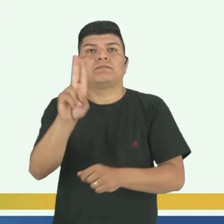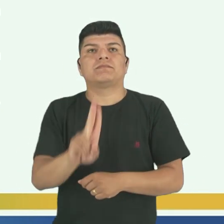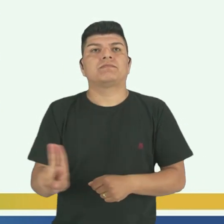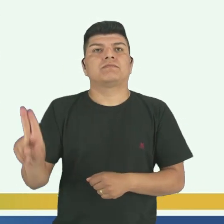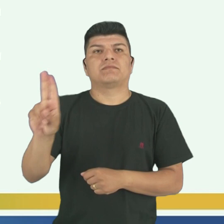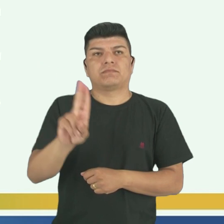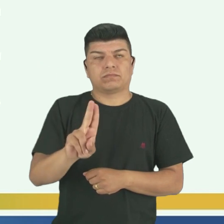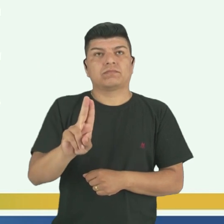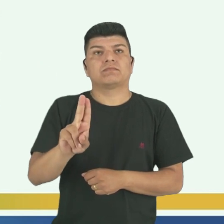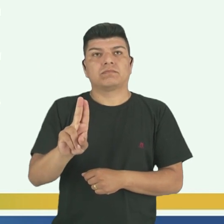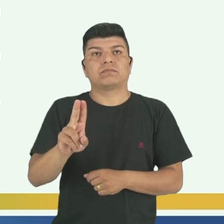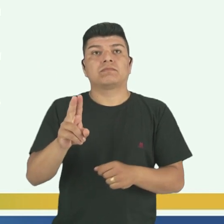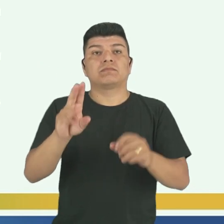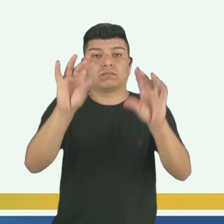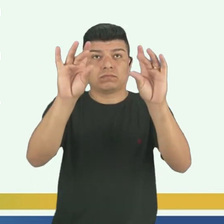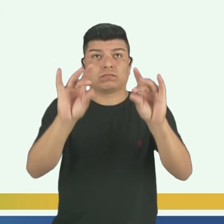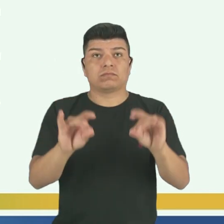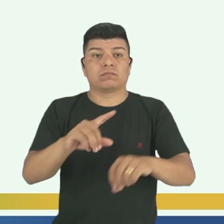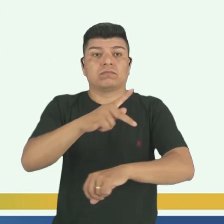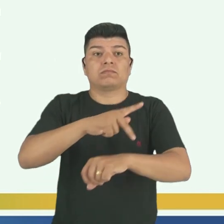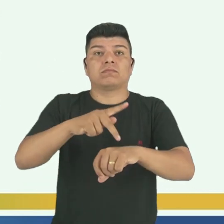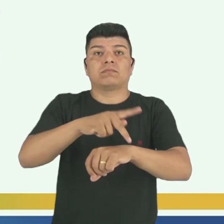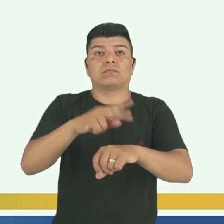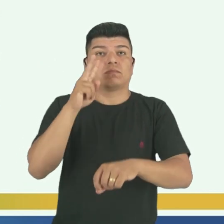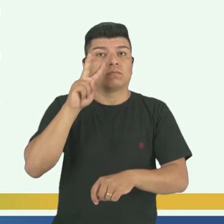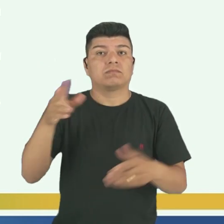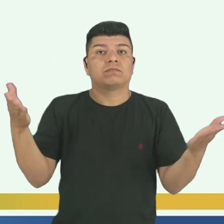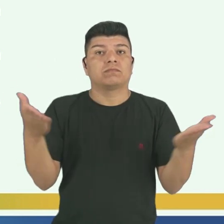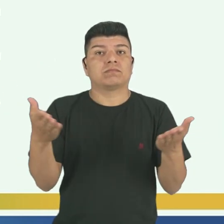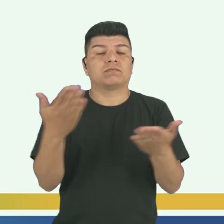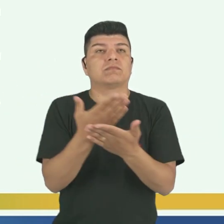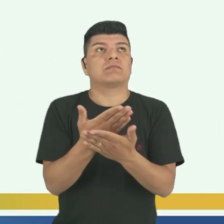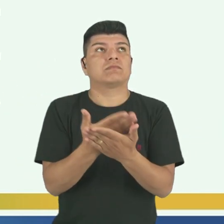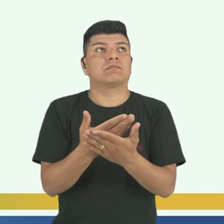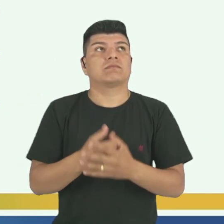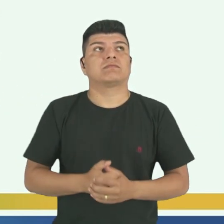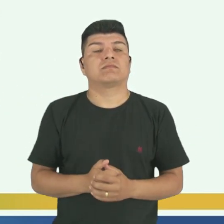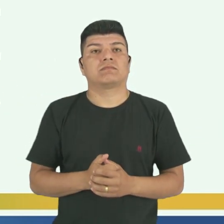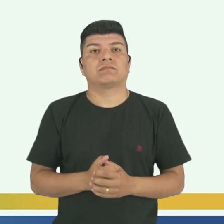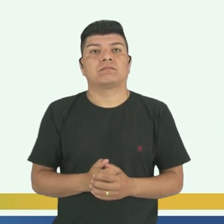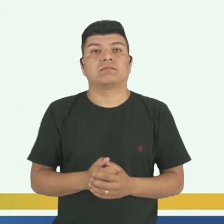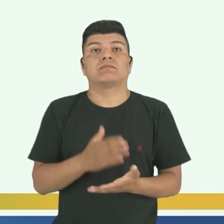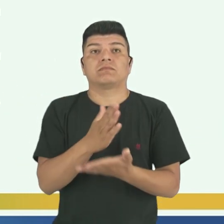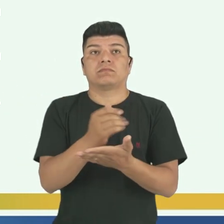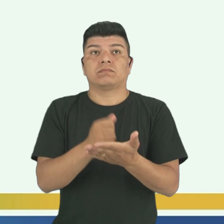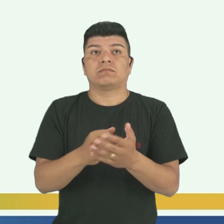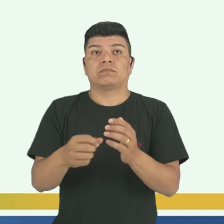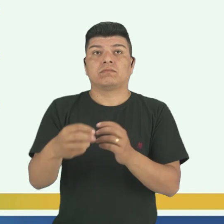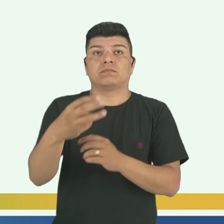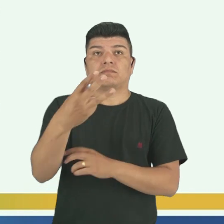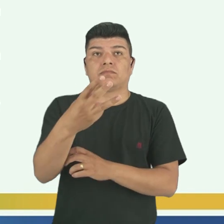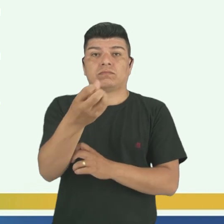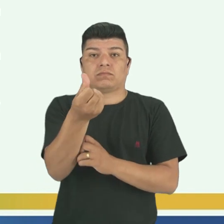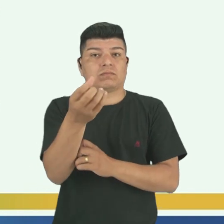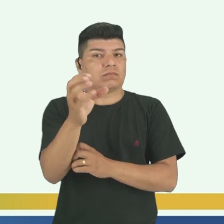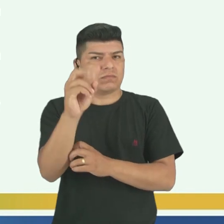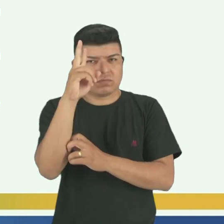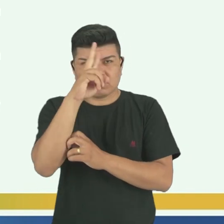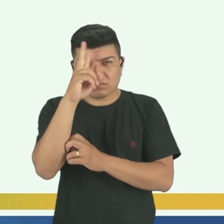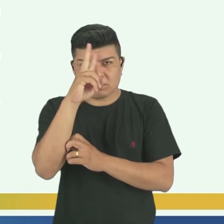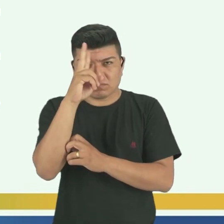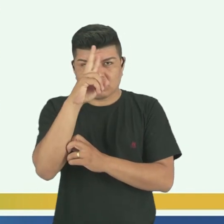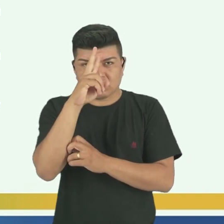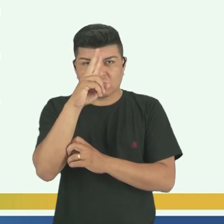utiliza pra elaborar esses fuso horários que nós vimos hoje nessa aula? É a divisão dos 360. Lembra?